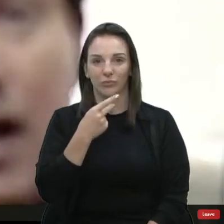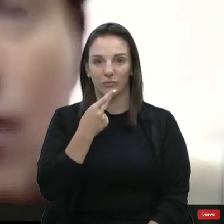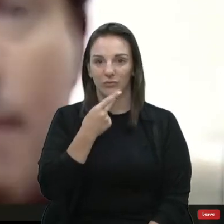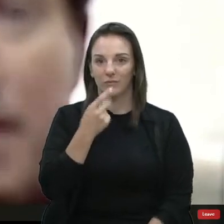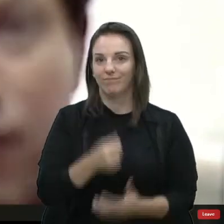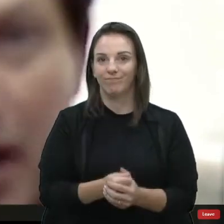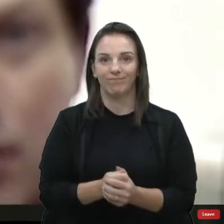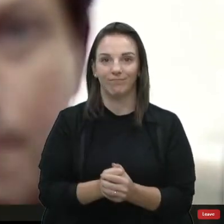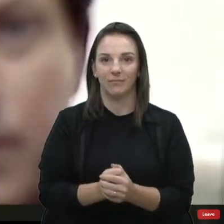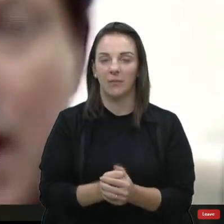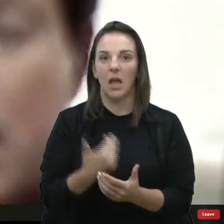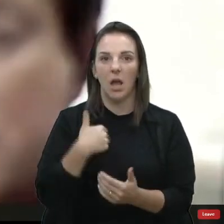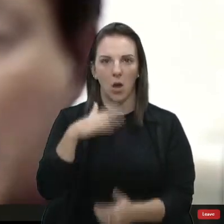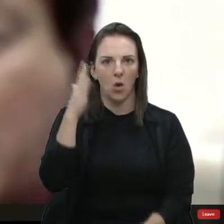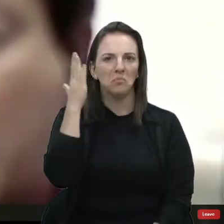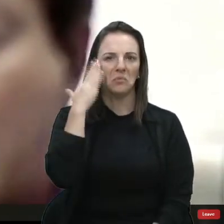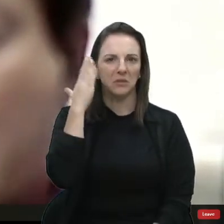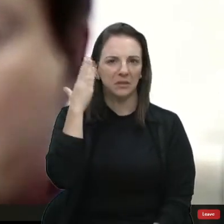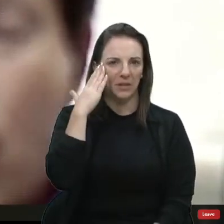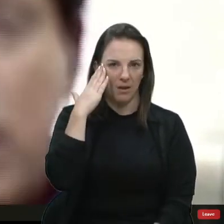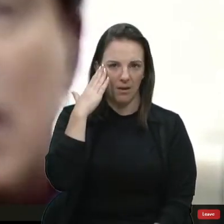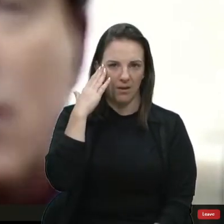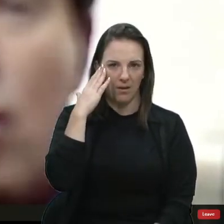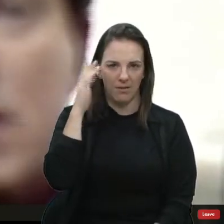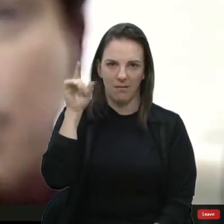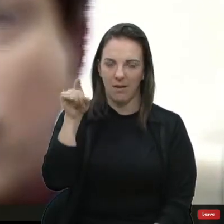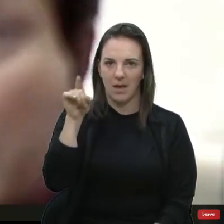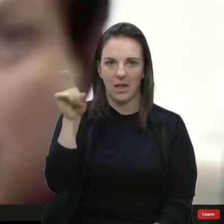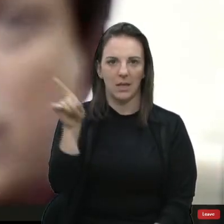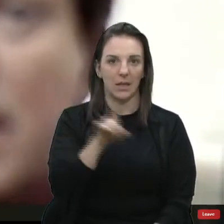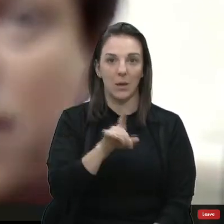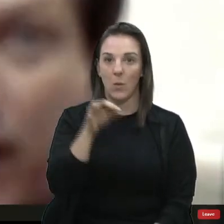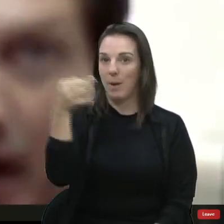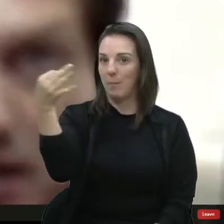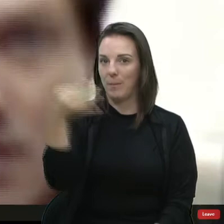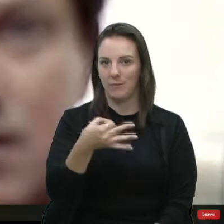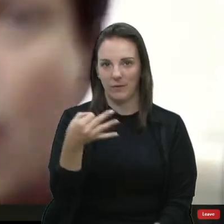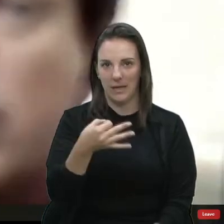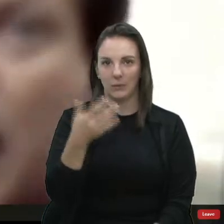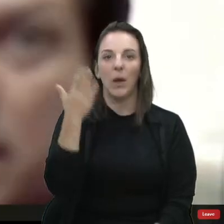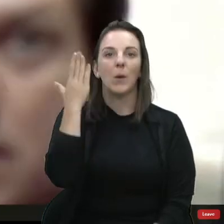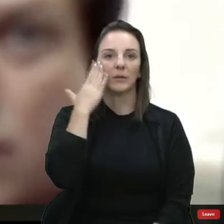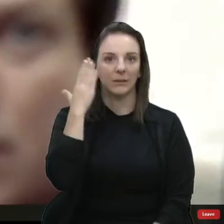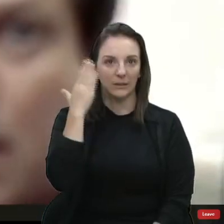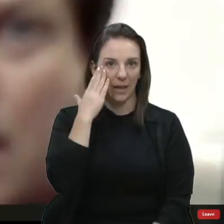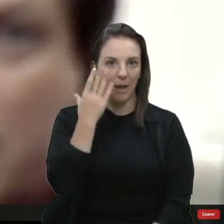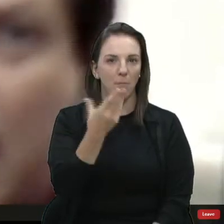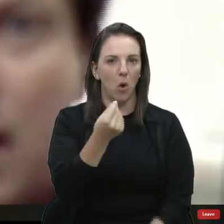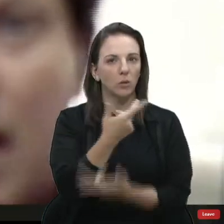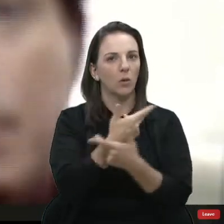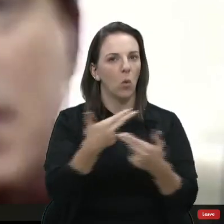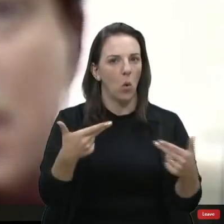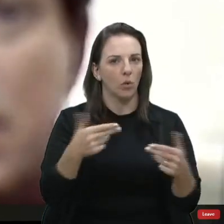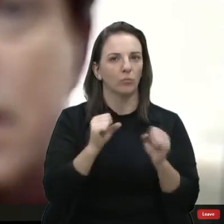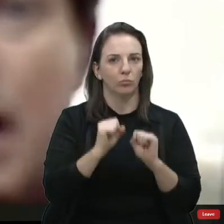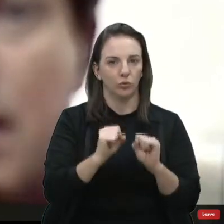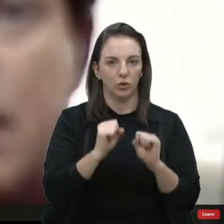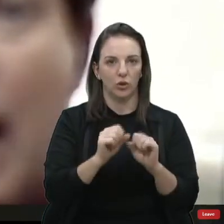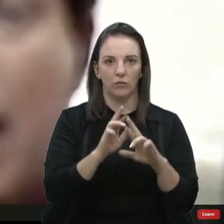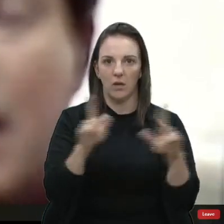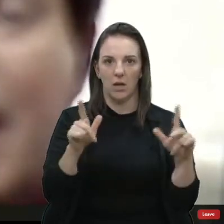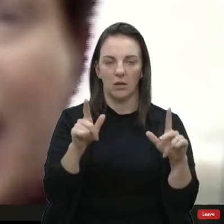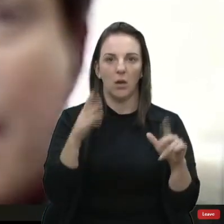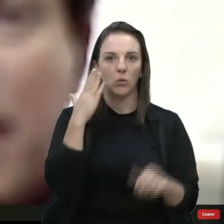sei que ele não é perfeito, sei que muitas coisas poderiam ser diferentes. Eu sei isso. Sei, ninguém precisa me dizer.